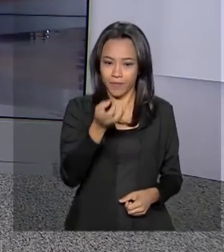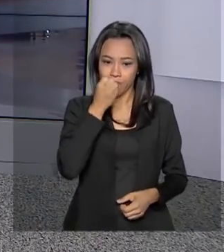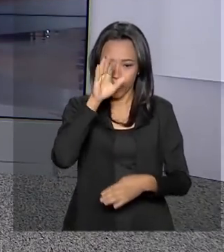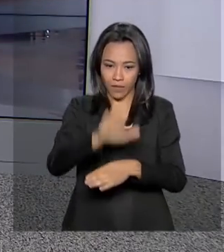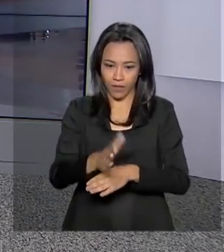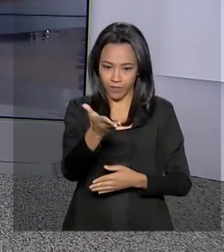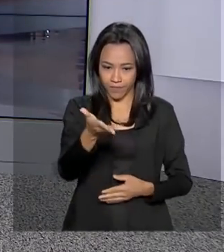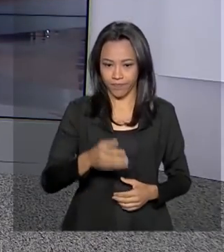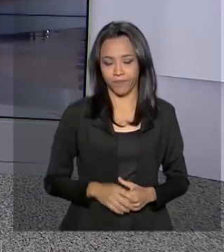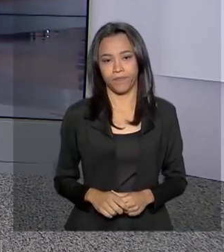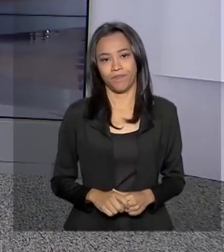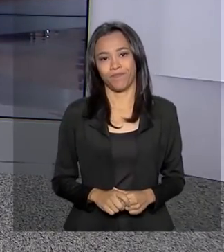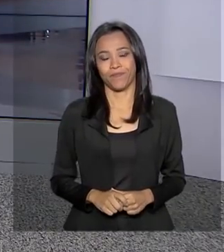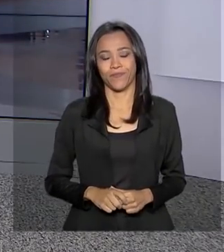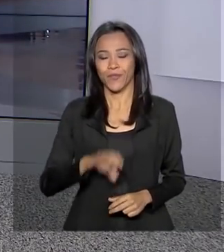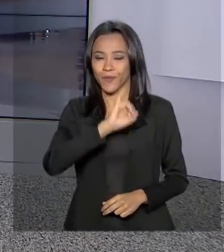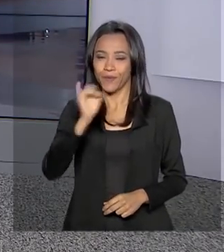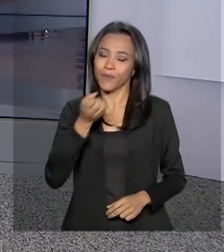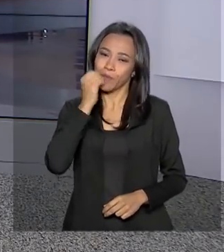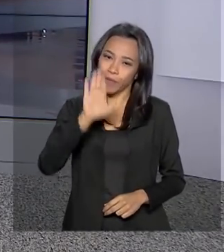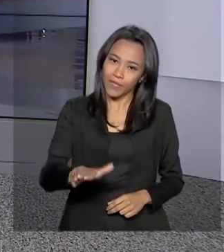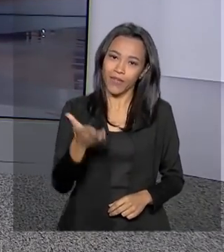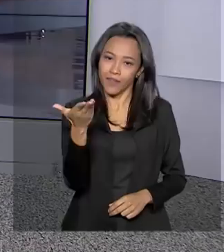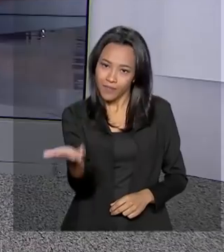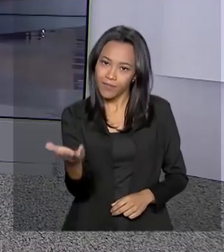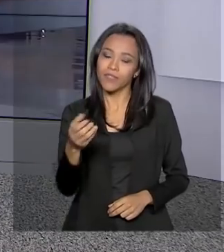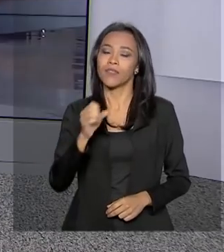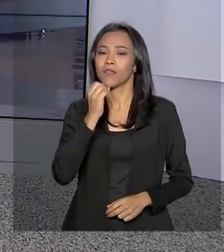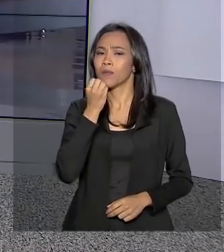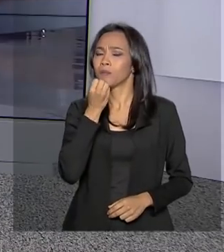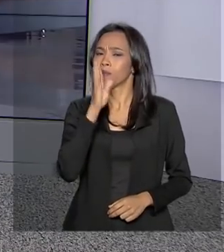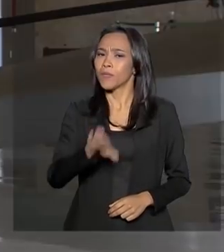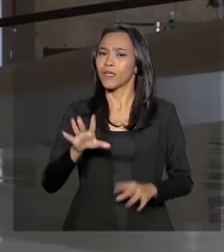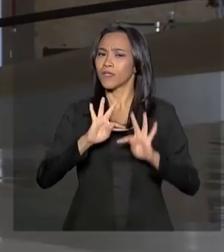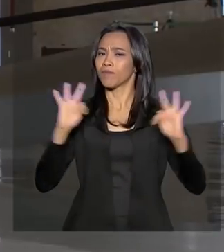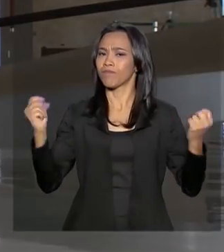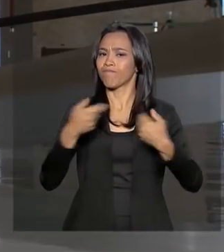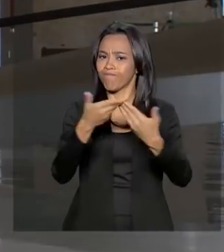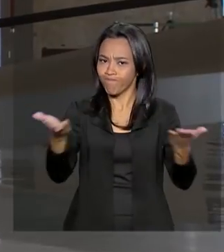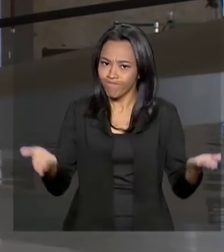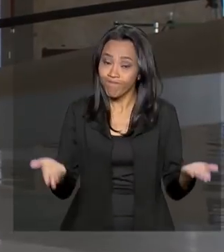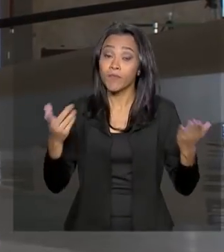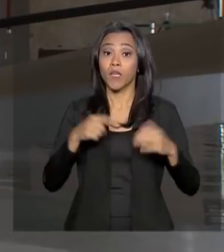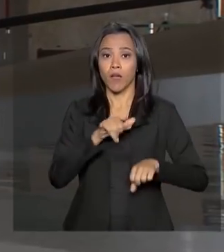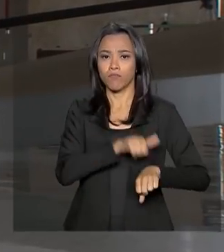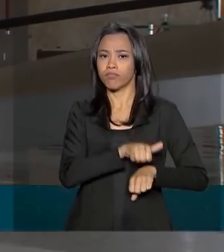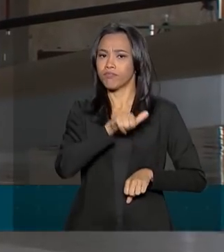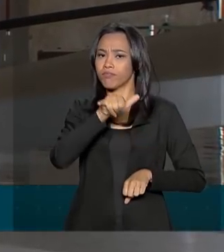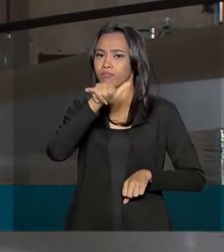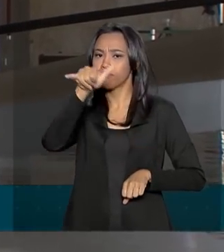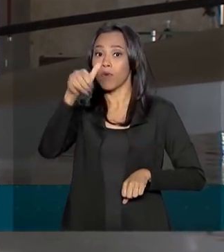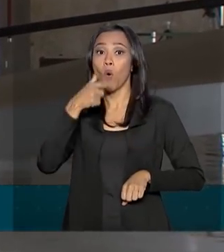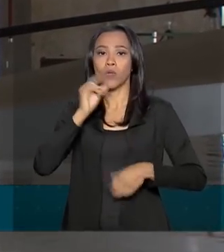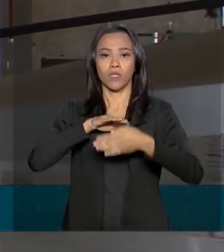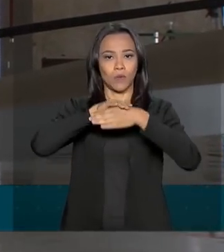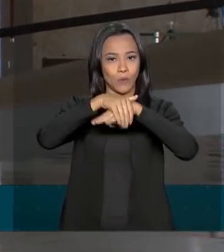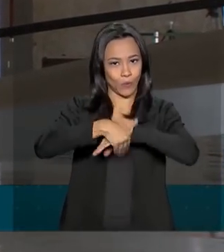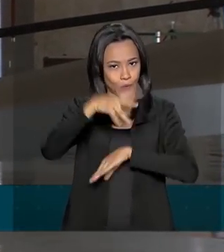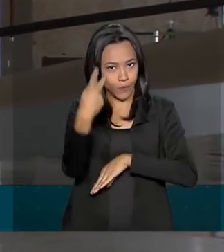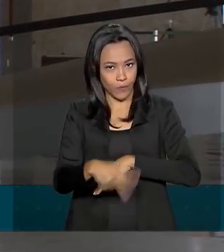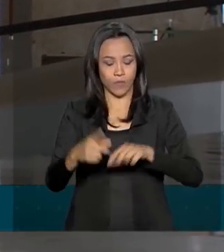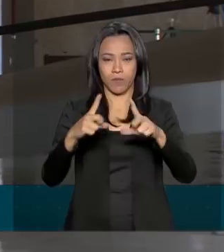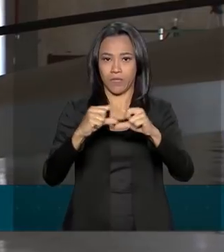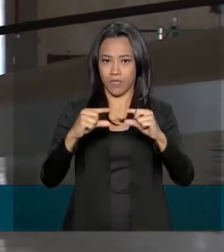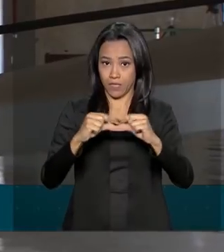boa tarde para você. Oi, Roberto, boa tarde para você, boa tarde a todos. Olha, o embarque foi feito ontem à noite na base aérea de